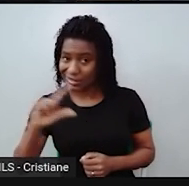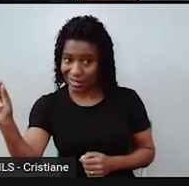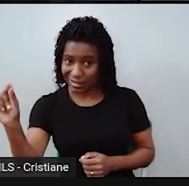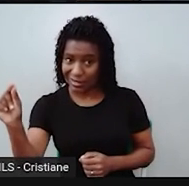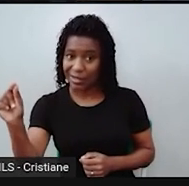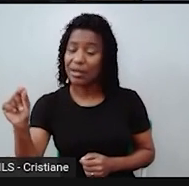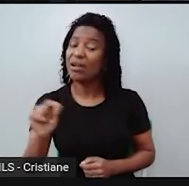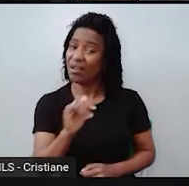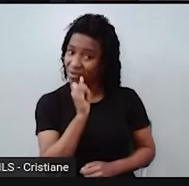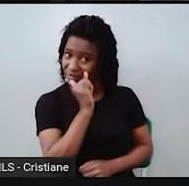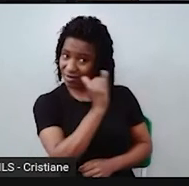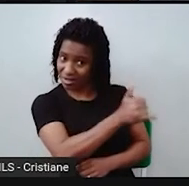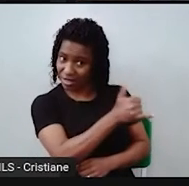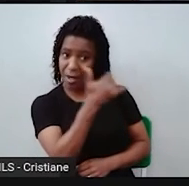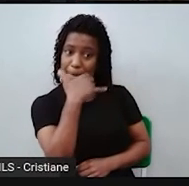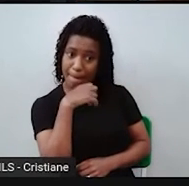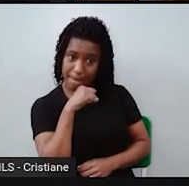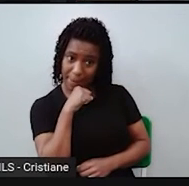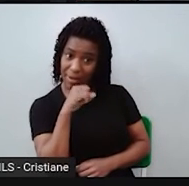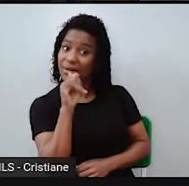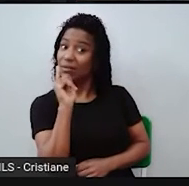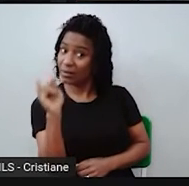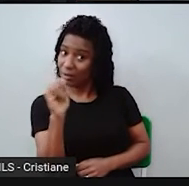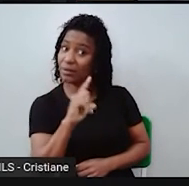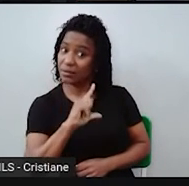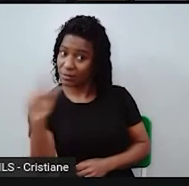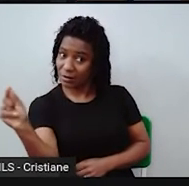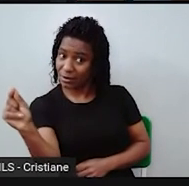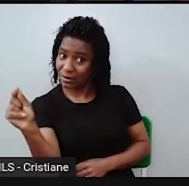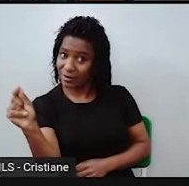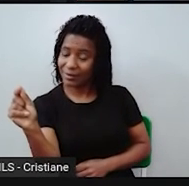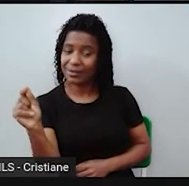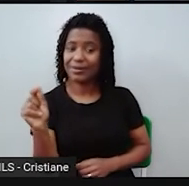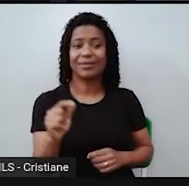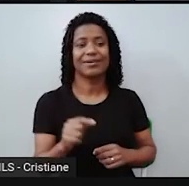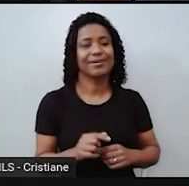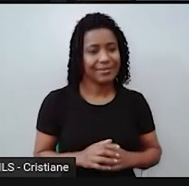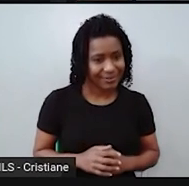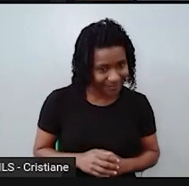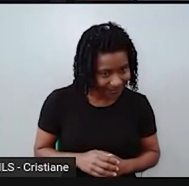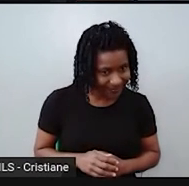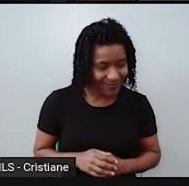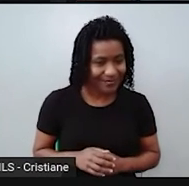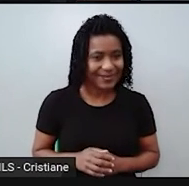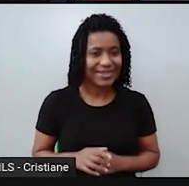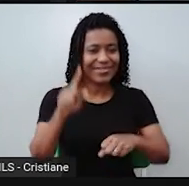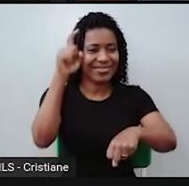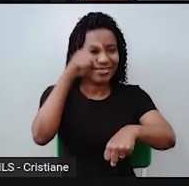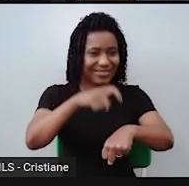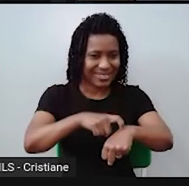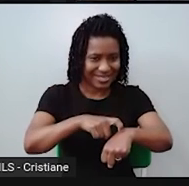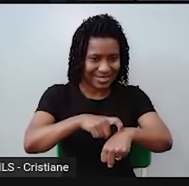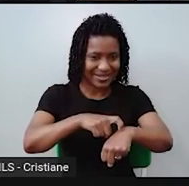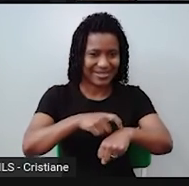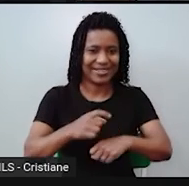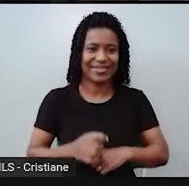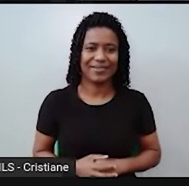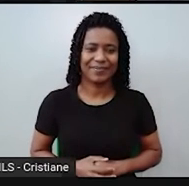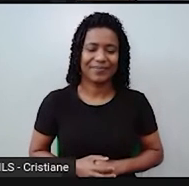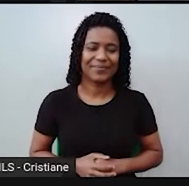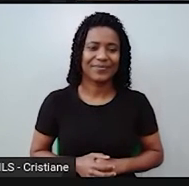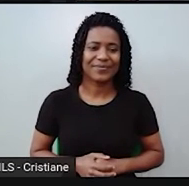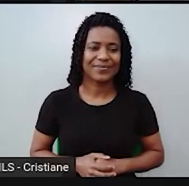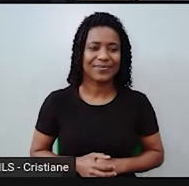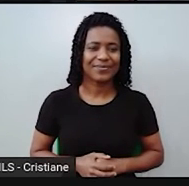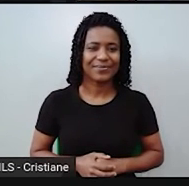aqui, a gente expressa uma situação de tempo. I'm asleep. I'm asleep but